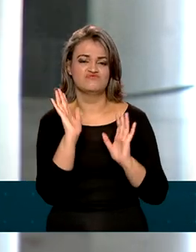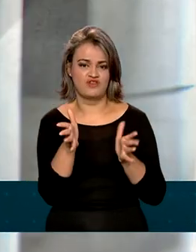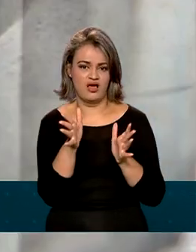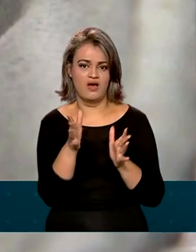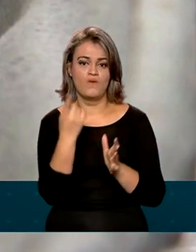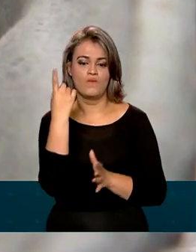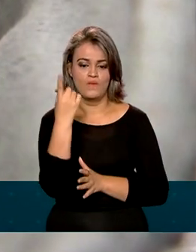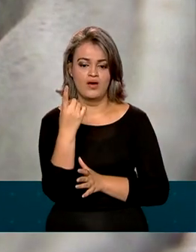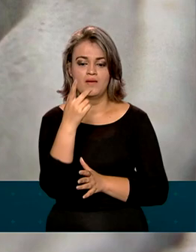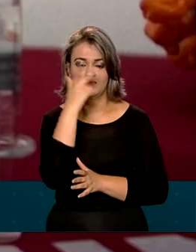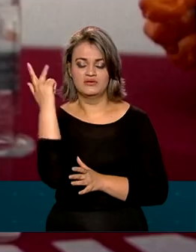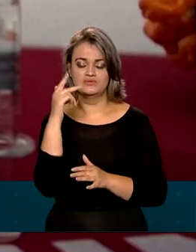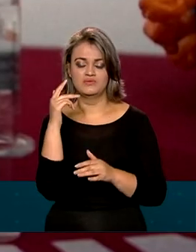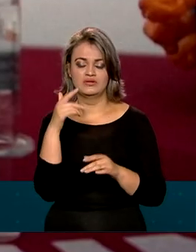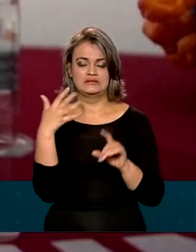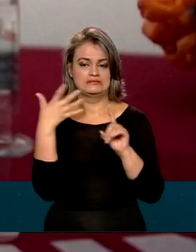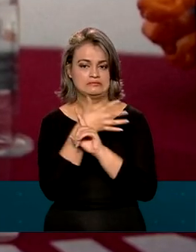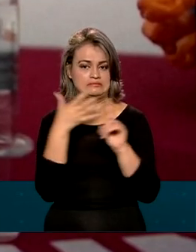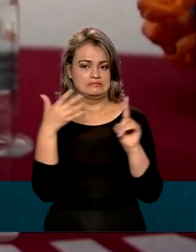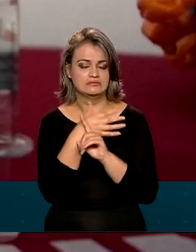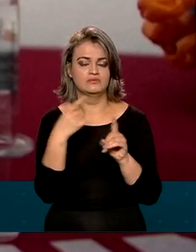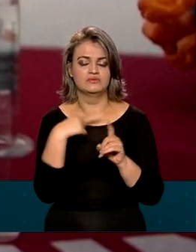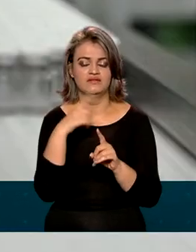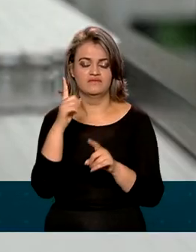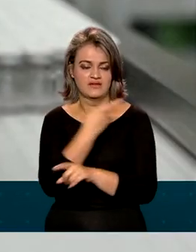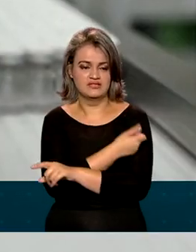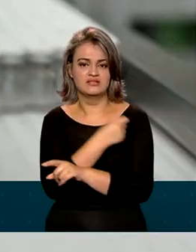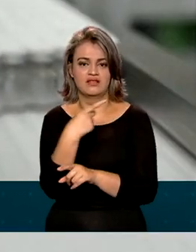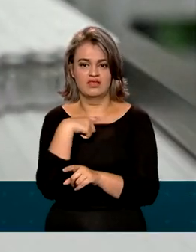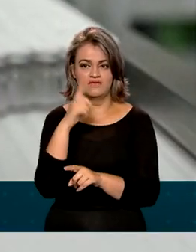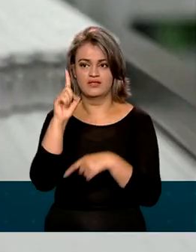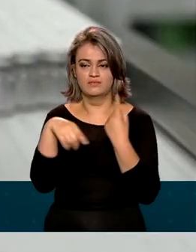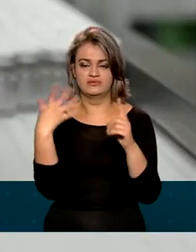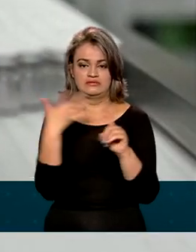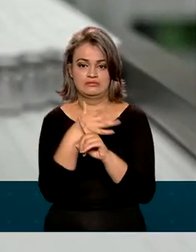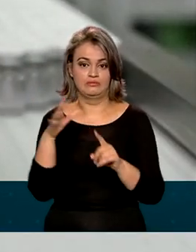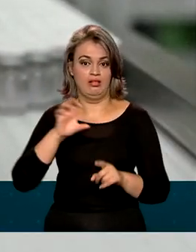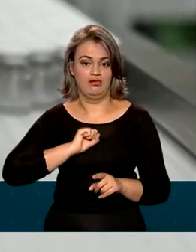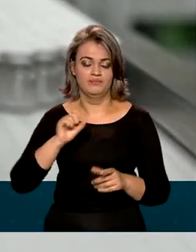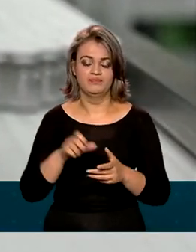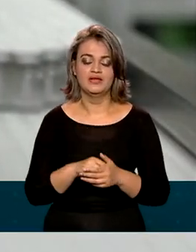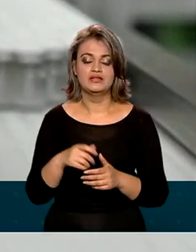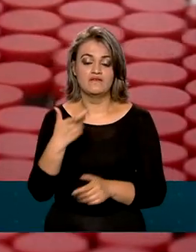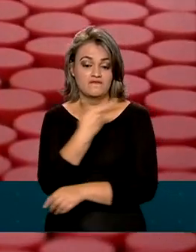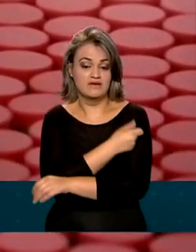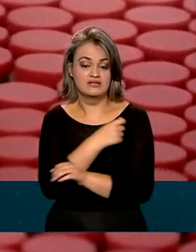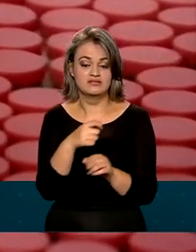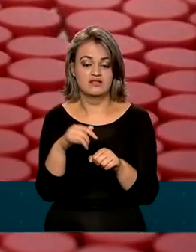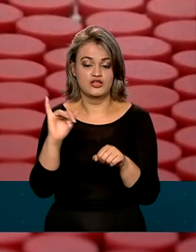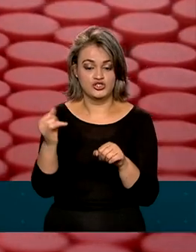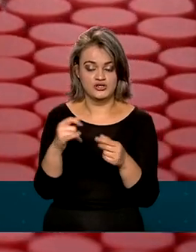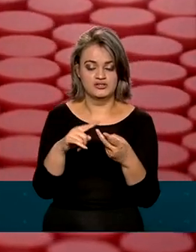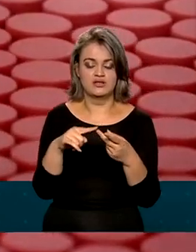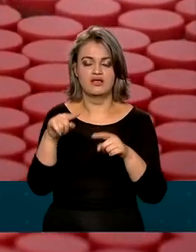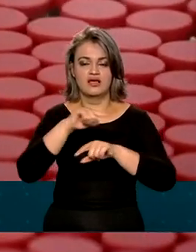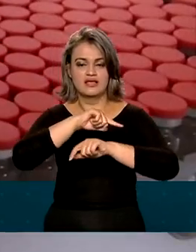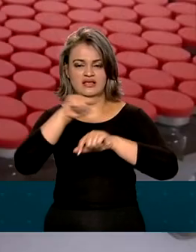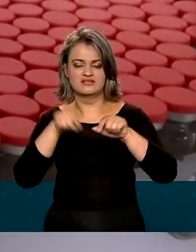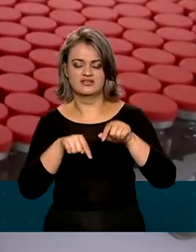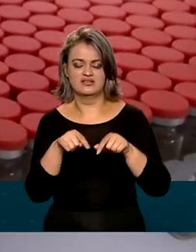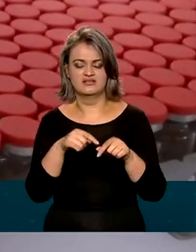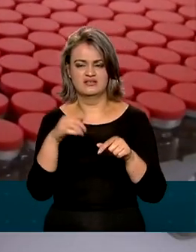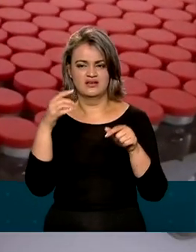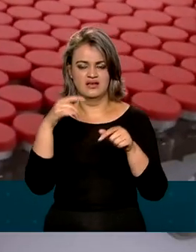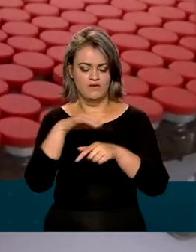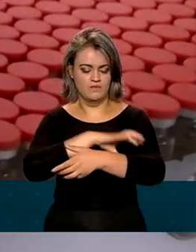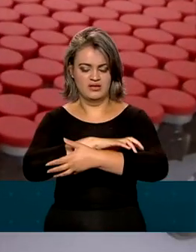dessa pessoa ter desenvolvido essa síndrome depois da vacinação. As pessoas que tomaram as vacinas da Janssen e AstraZeneca que sentiram um inchaço